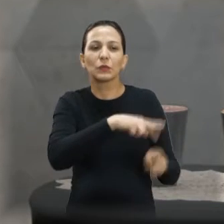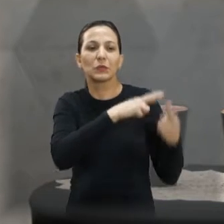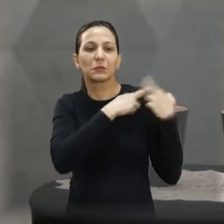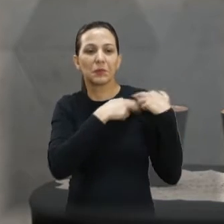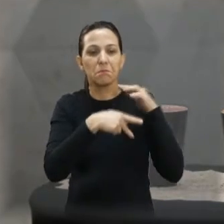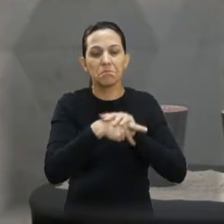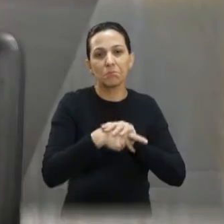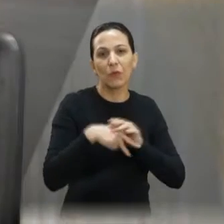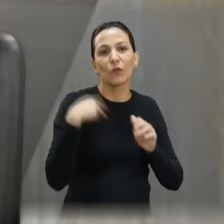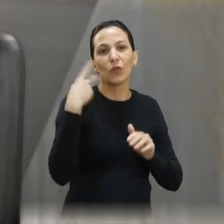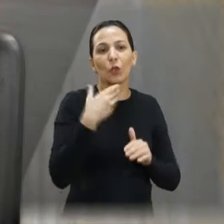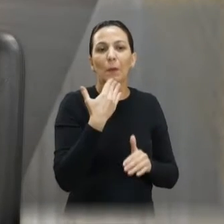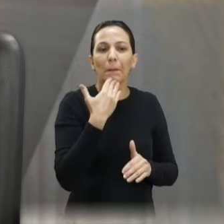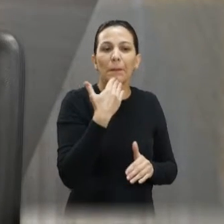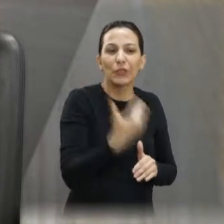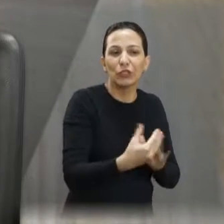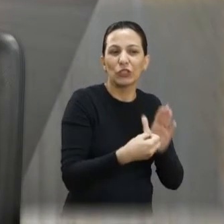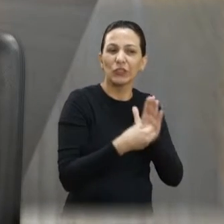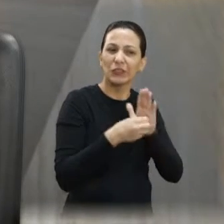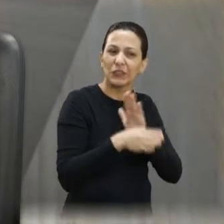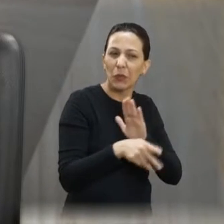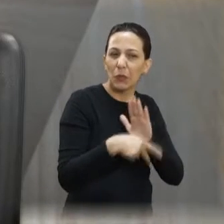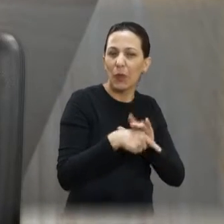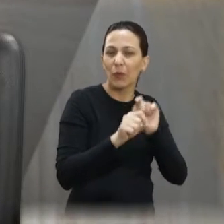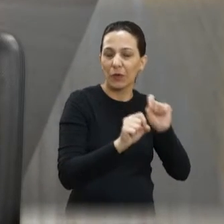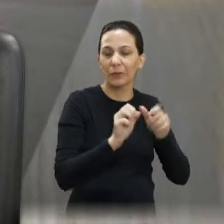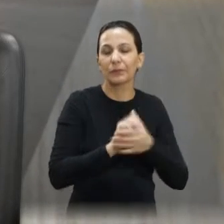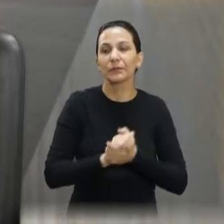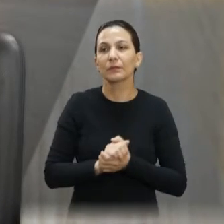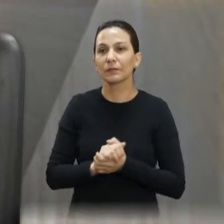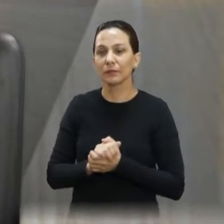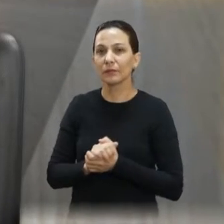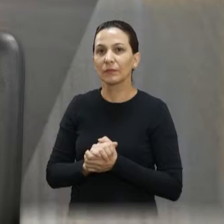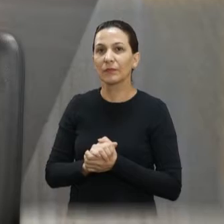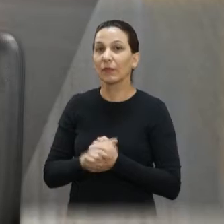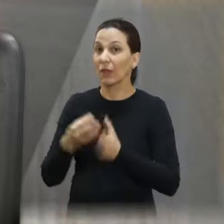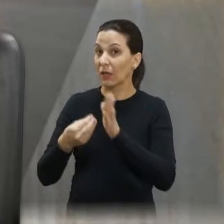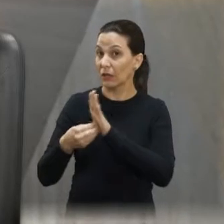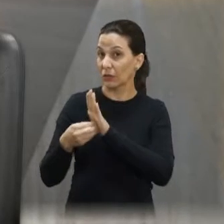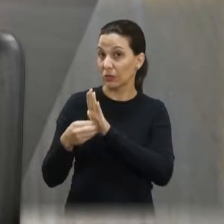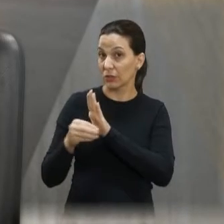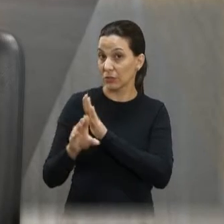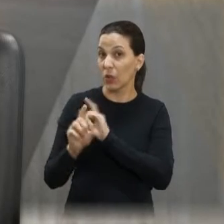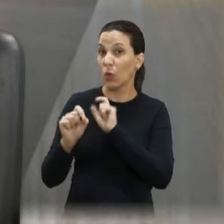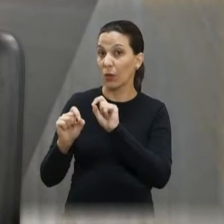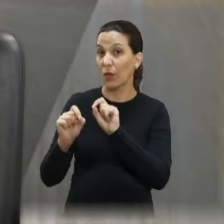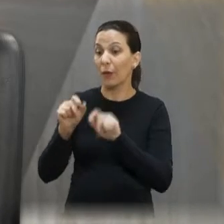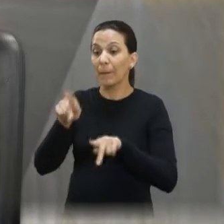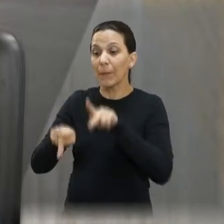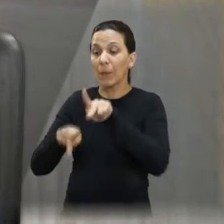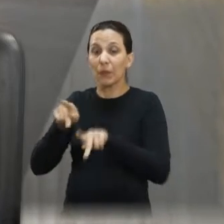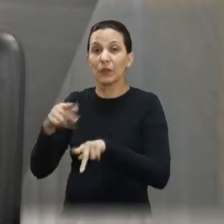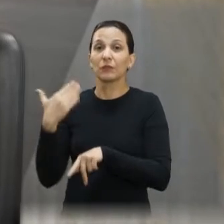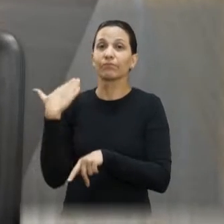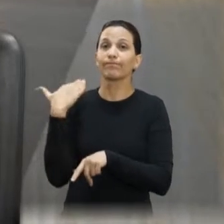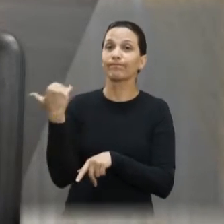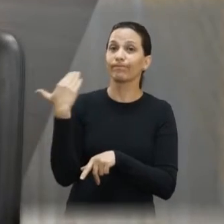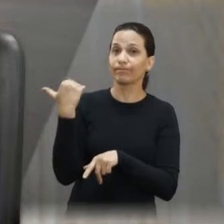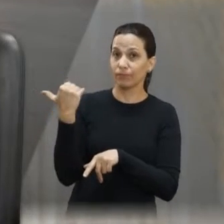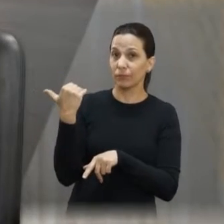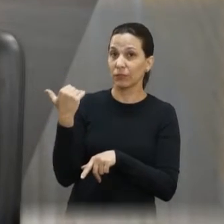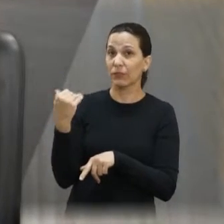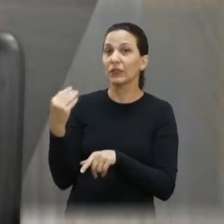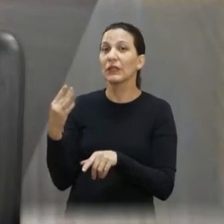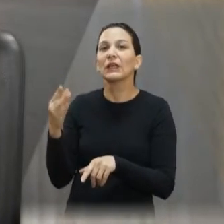pedidos? Ô Chico, veja só, todas as indicações nossas nos procuram, a população tenta uma aproximação com a